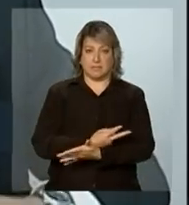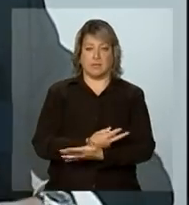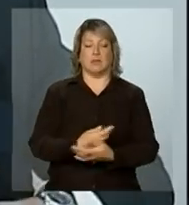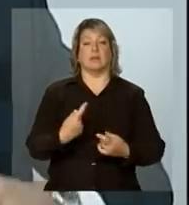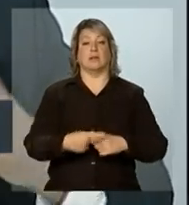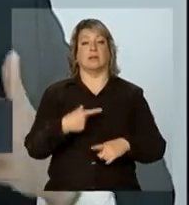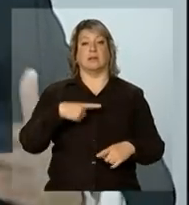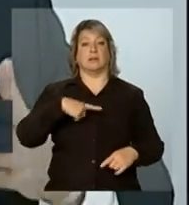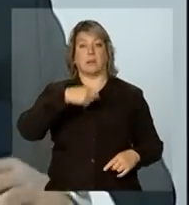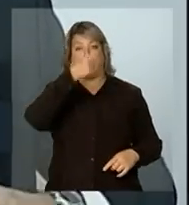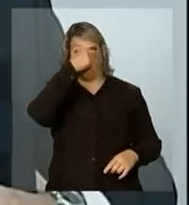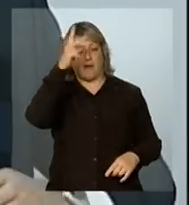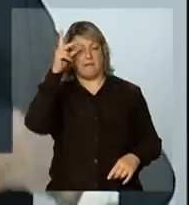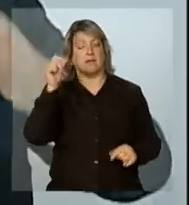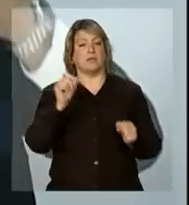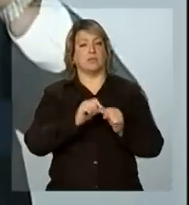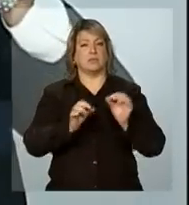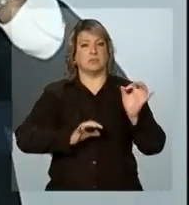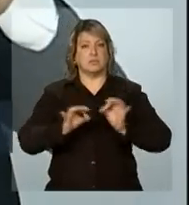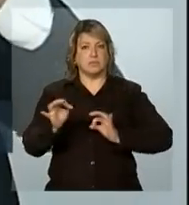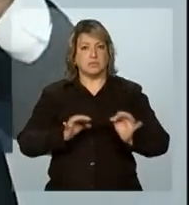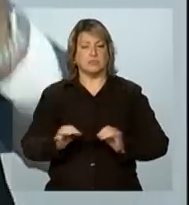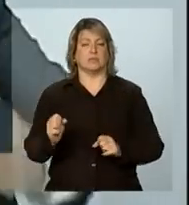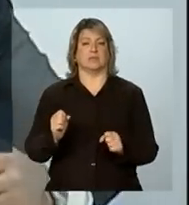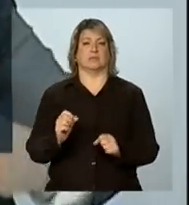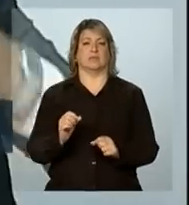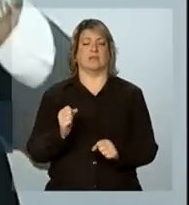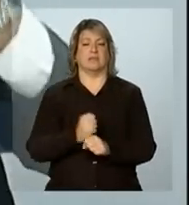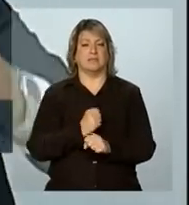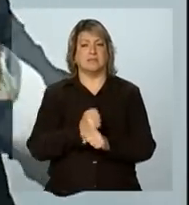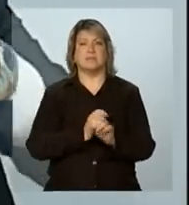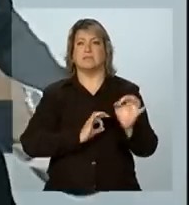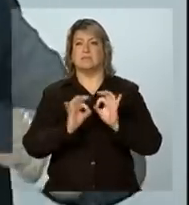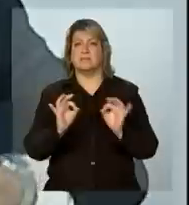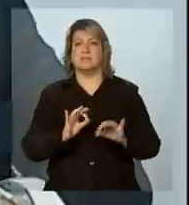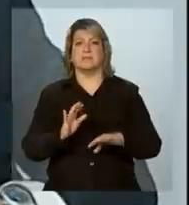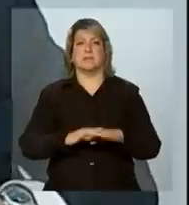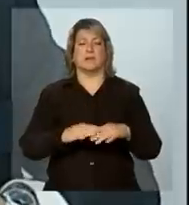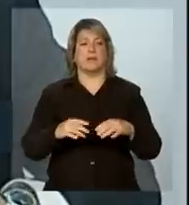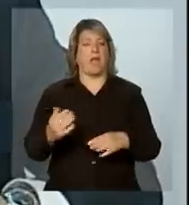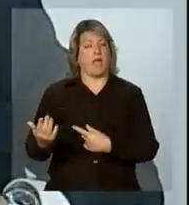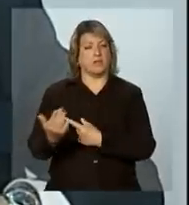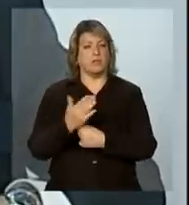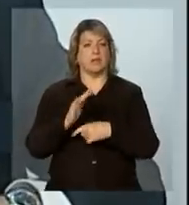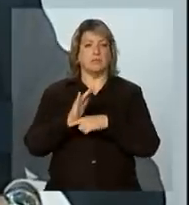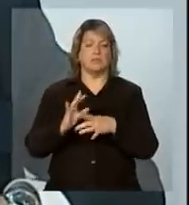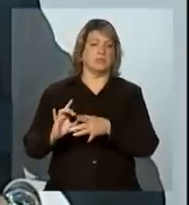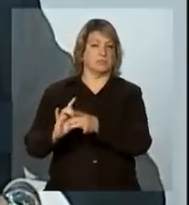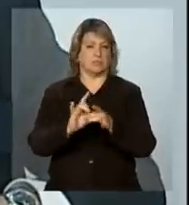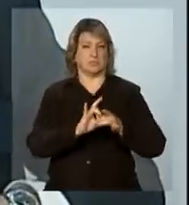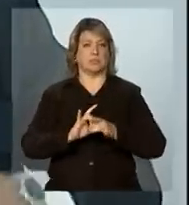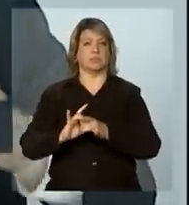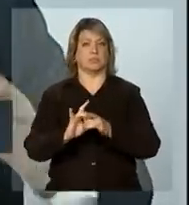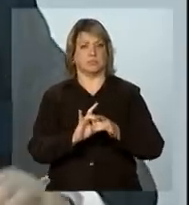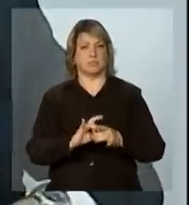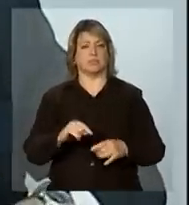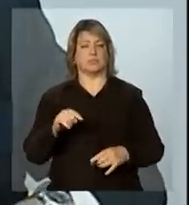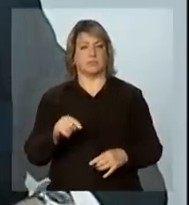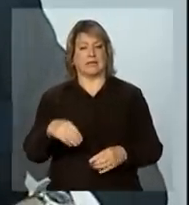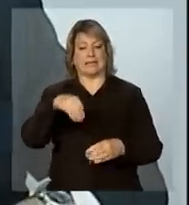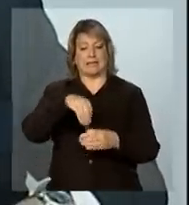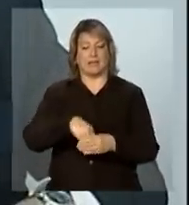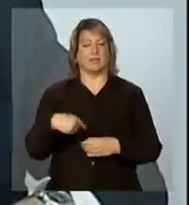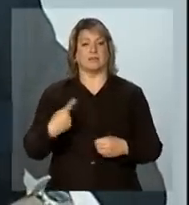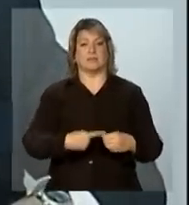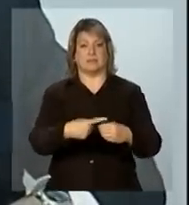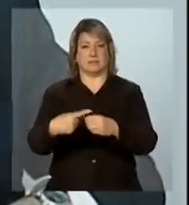também, montarem a sua defesa civil cada vez mais nós ajudarmos a montar essas defesas civis dentro das